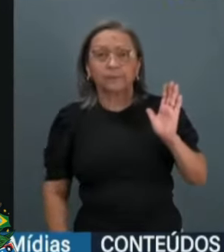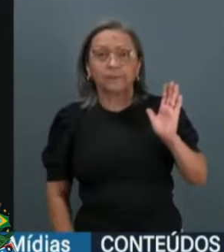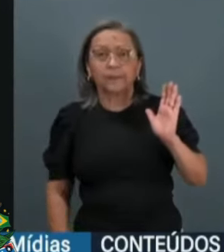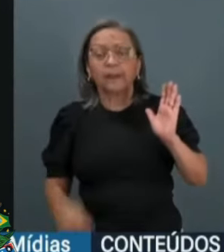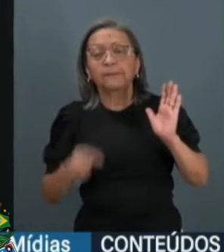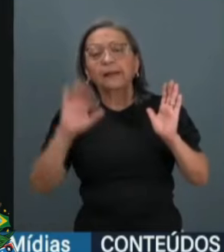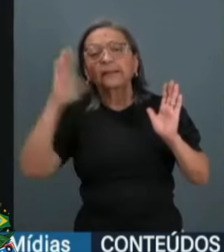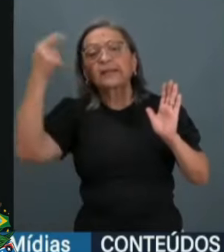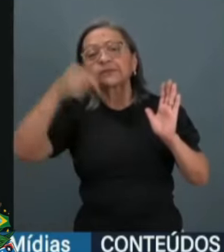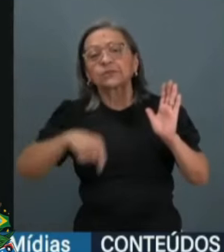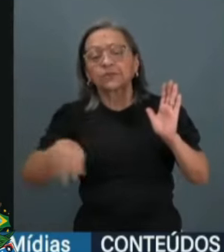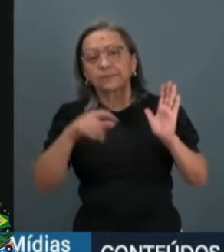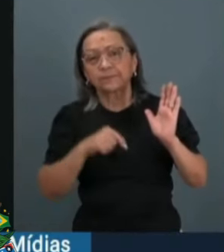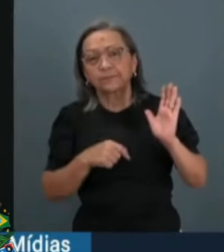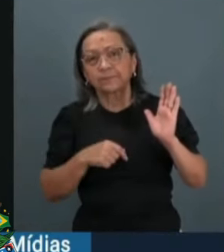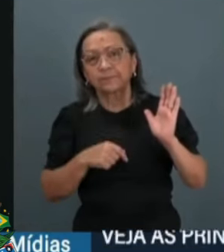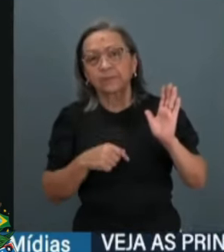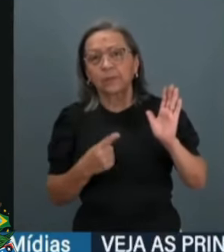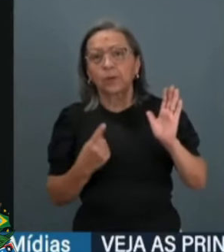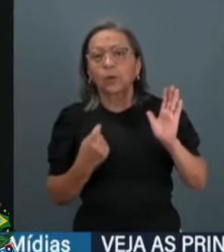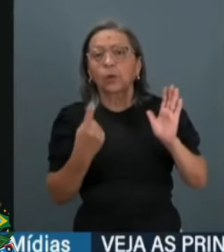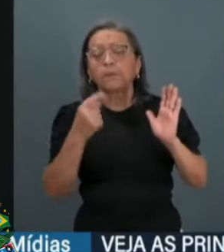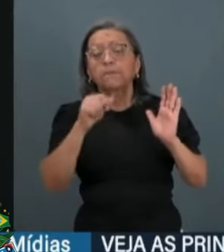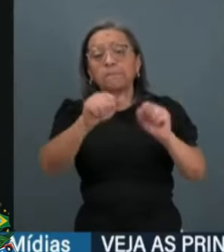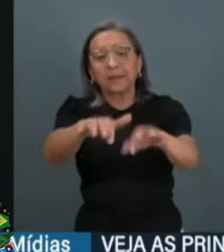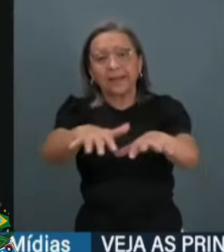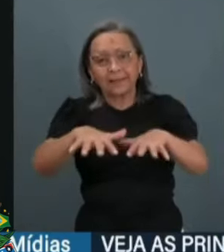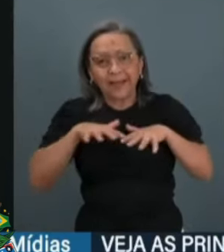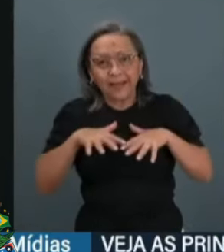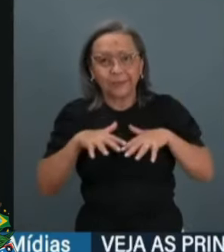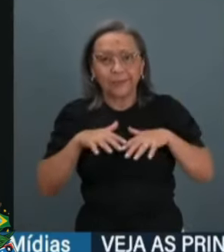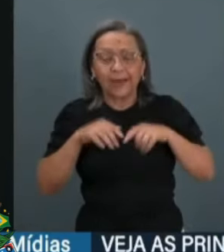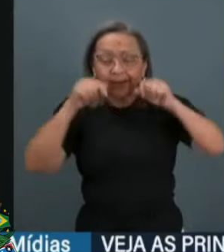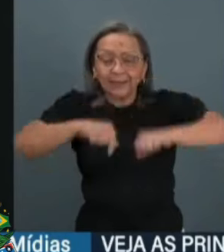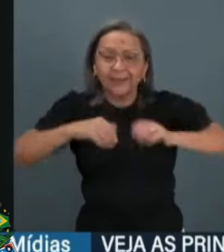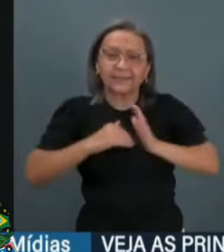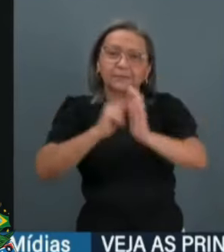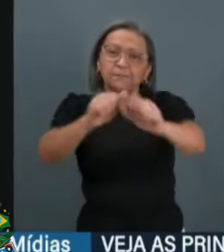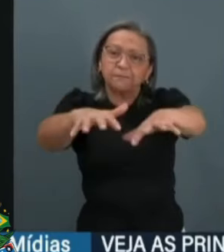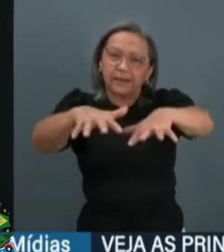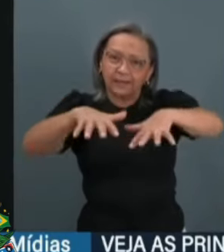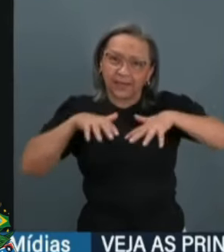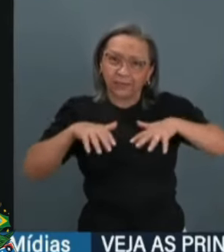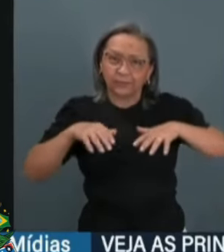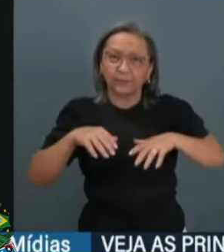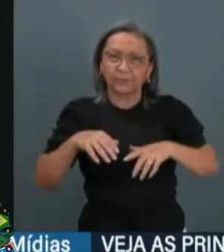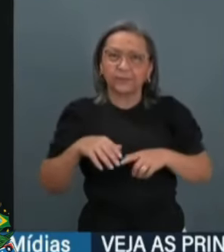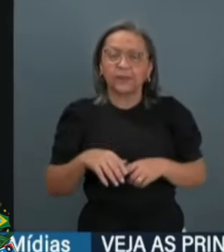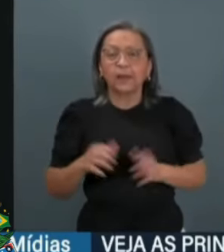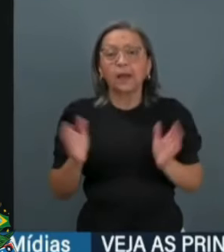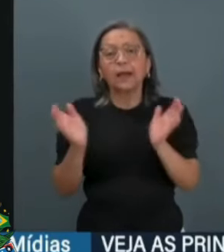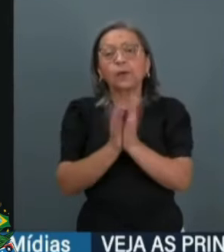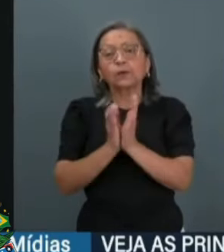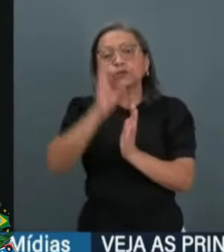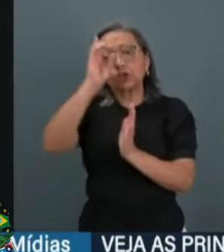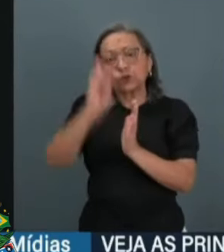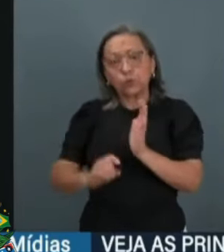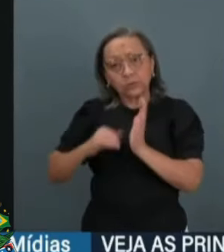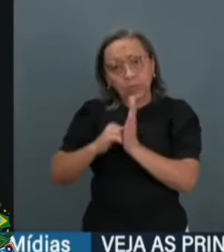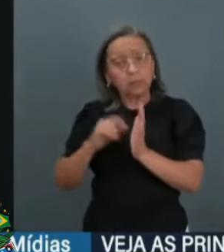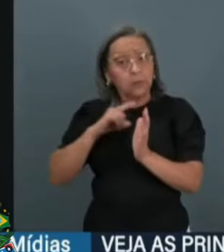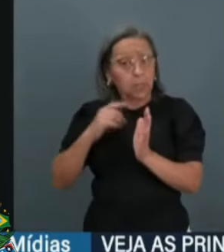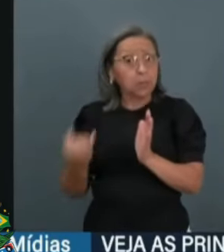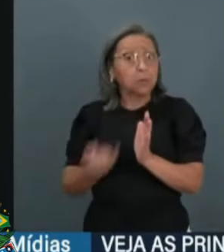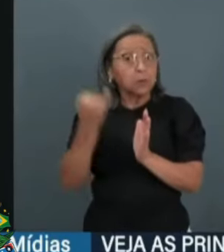para decidir sobre o processo de impeachment? Plenário do Senado Federal. A mesa diretora do Senado tem importância,